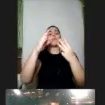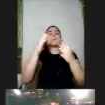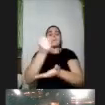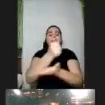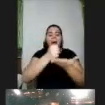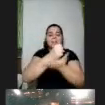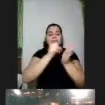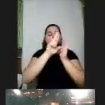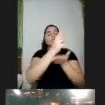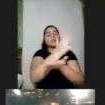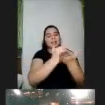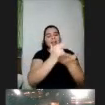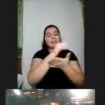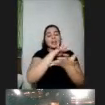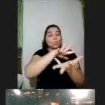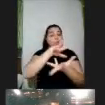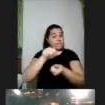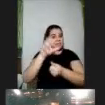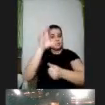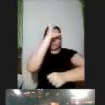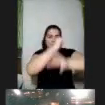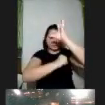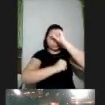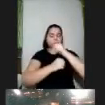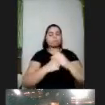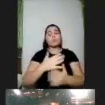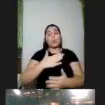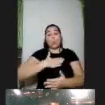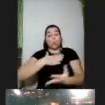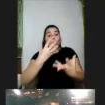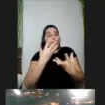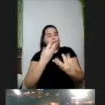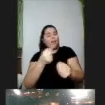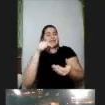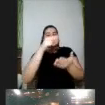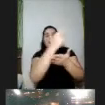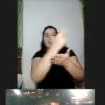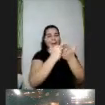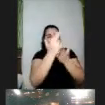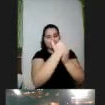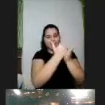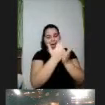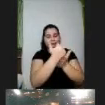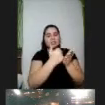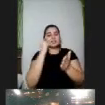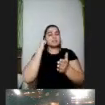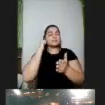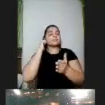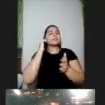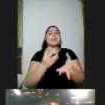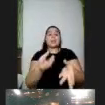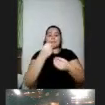aí o que eu trouxe aqui eu gosto muito dessa imagem tem quem até me deu esse slide é o Rodrigo Mendes o Rodrigo é um cara